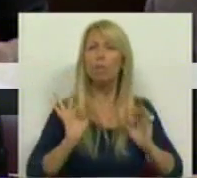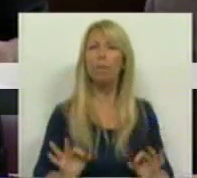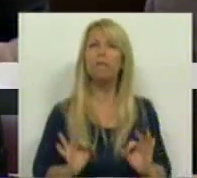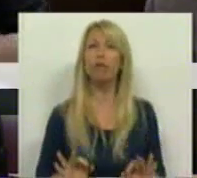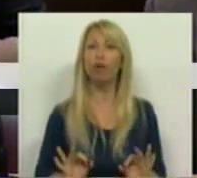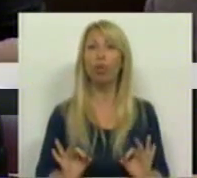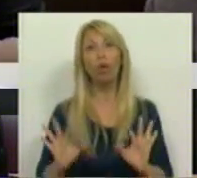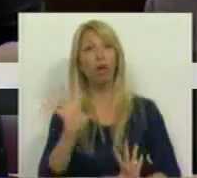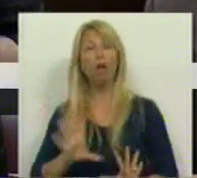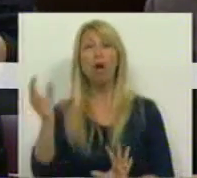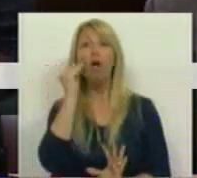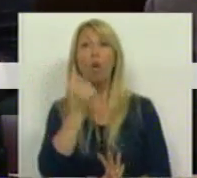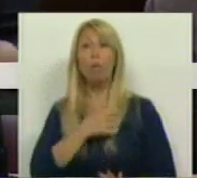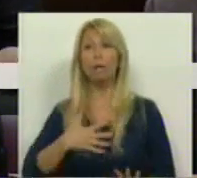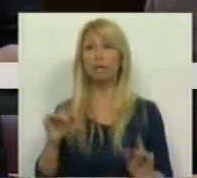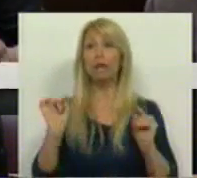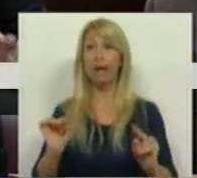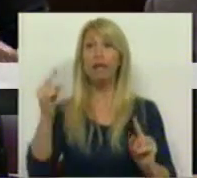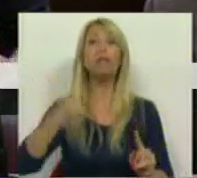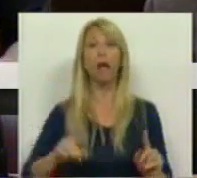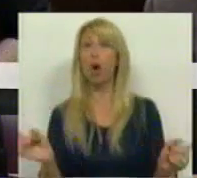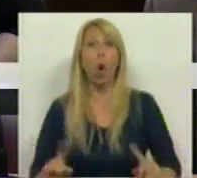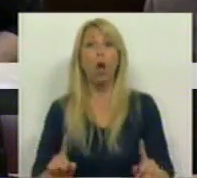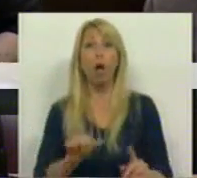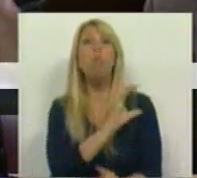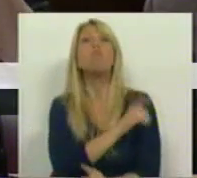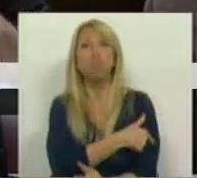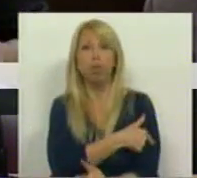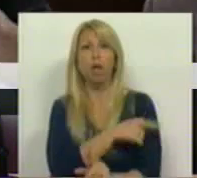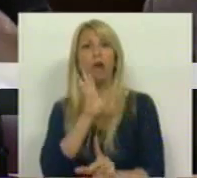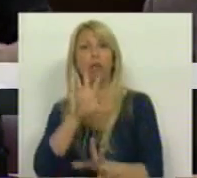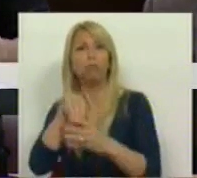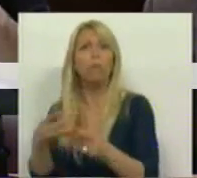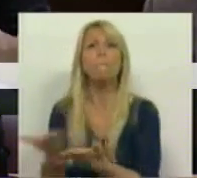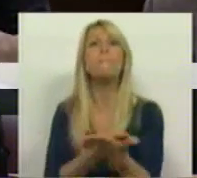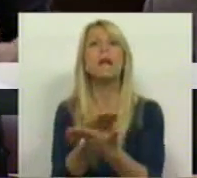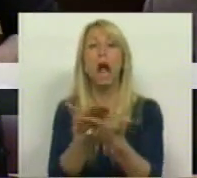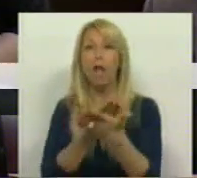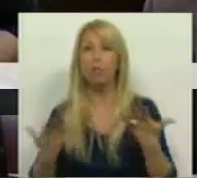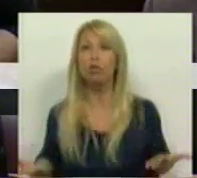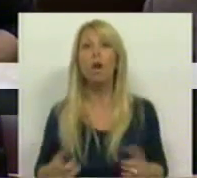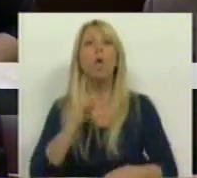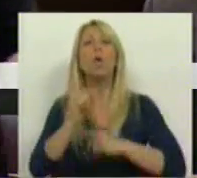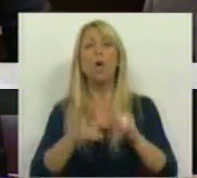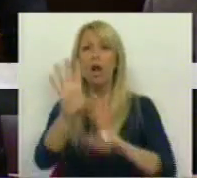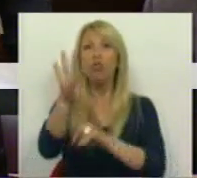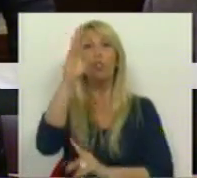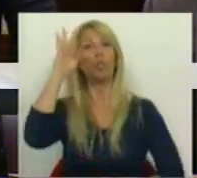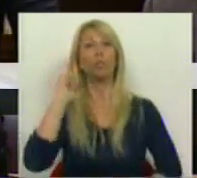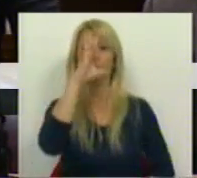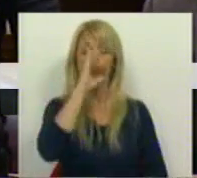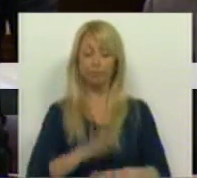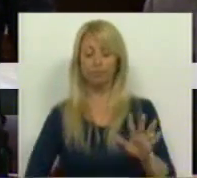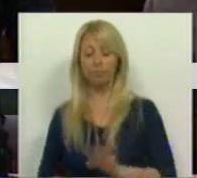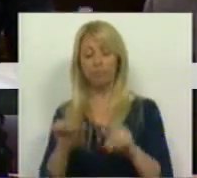a forma como estas entidades têm ou não poder de atuação sobre os mercados e qual é a escolha ideológica que o Governo faz. É que